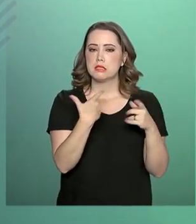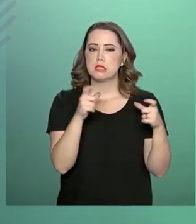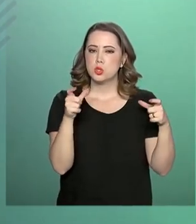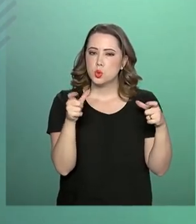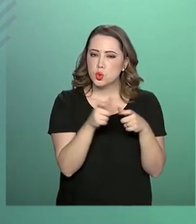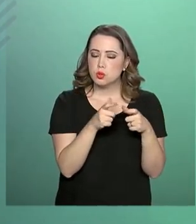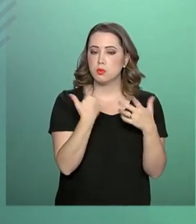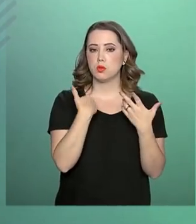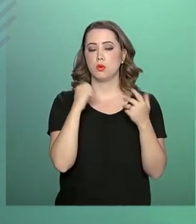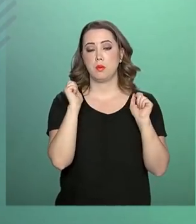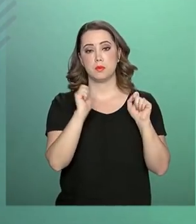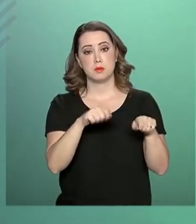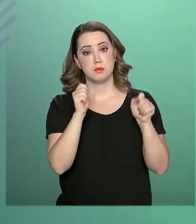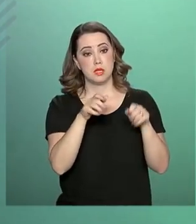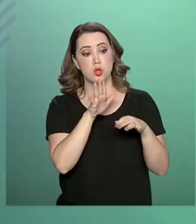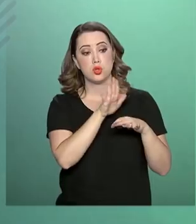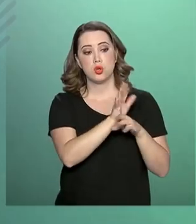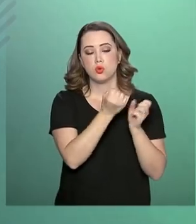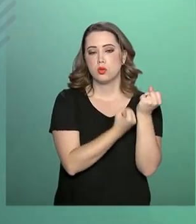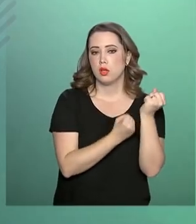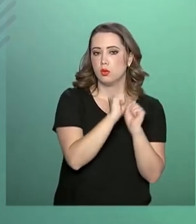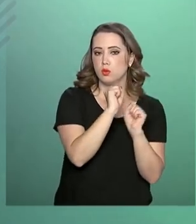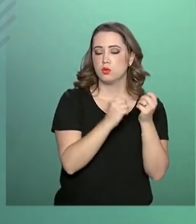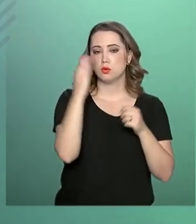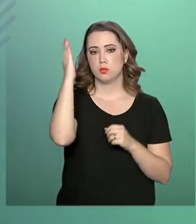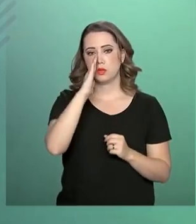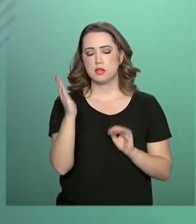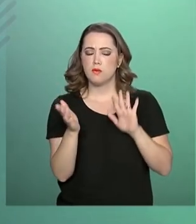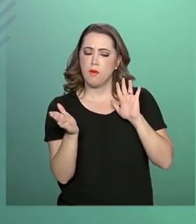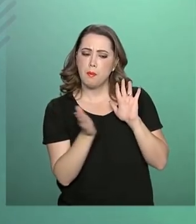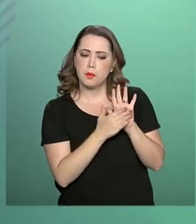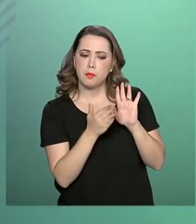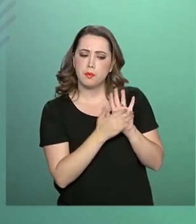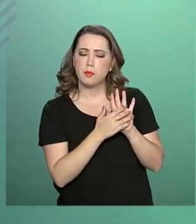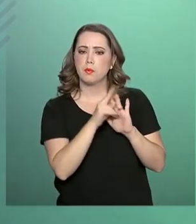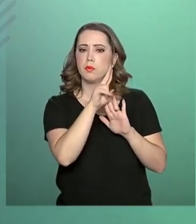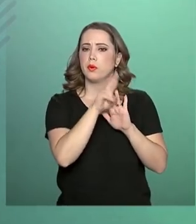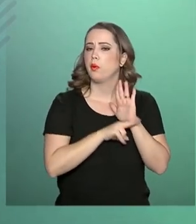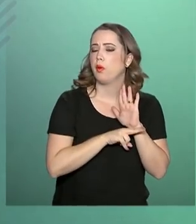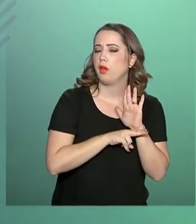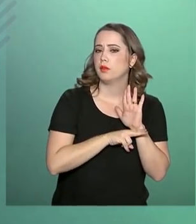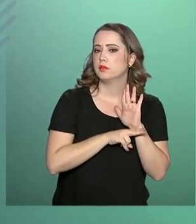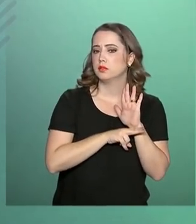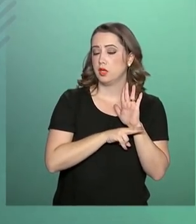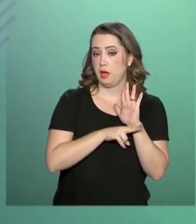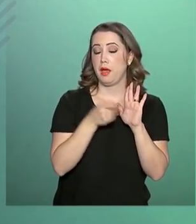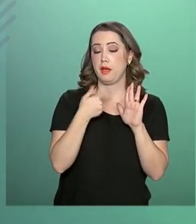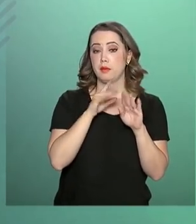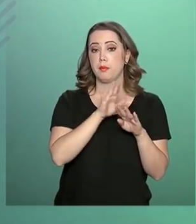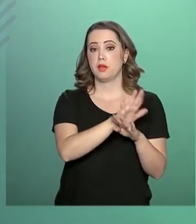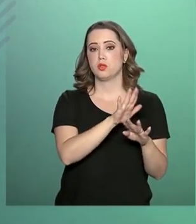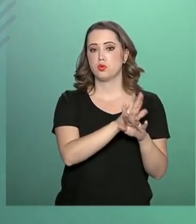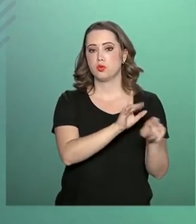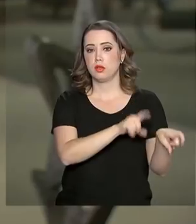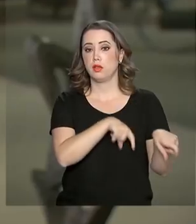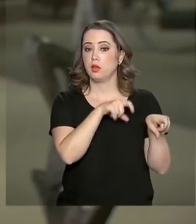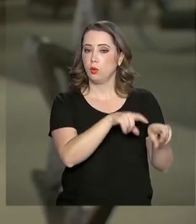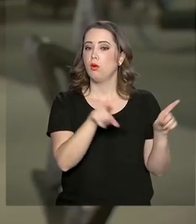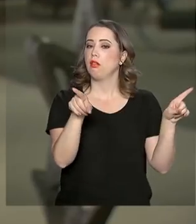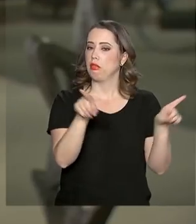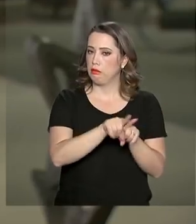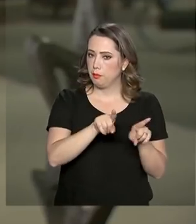subsídios industriais, o Brasil vai propor regras para subsídios agrícolas.